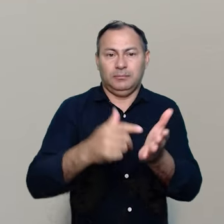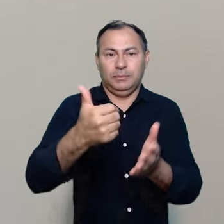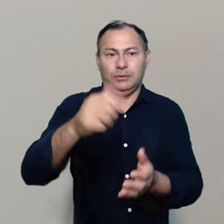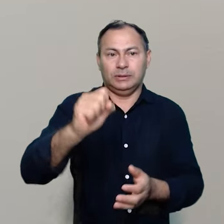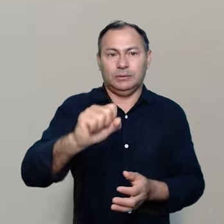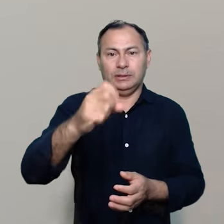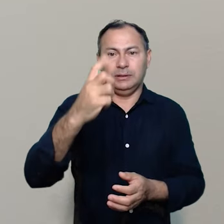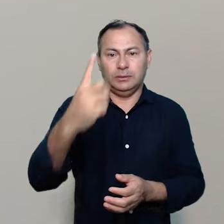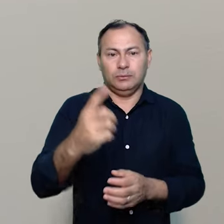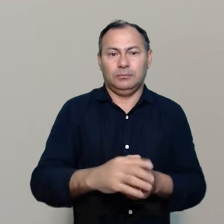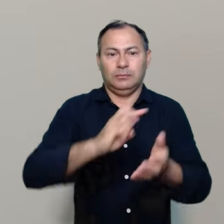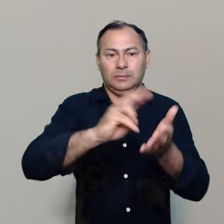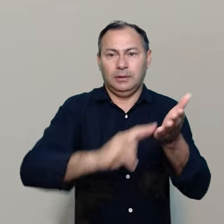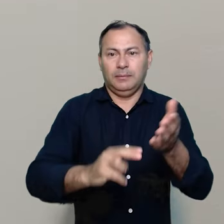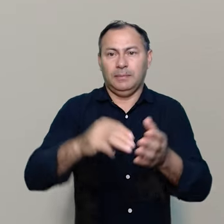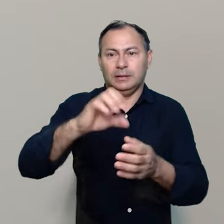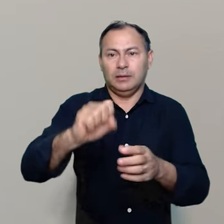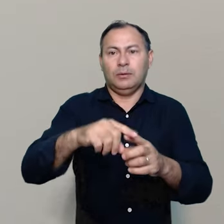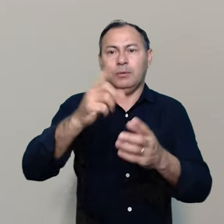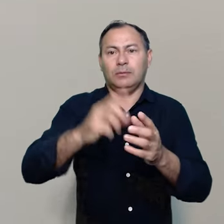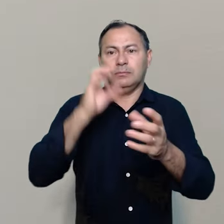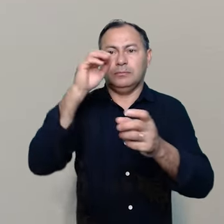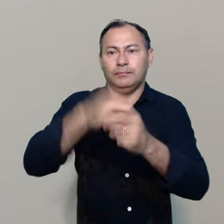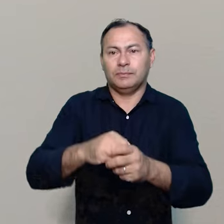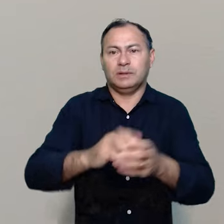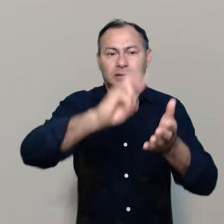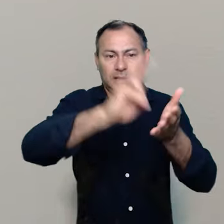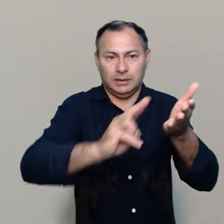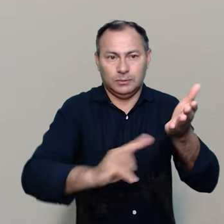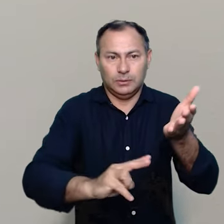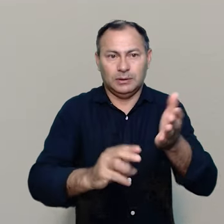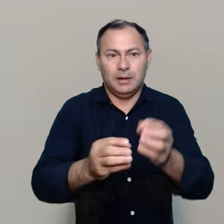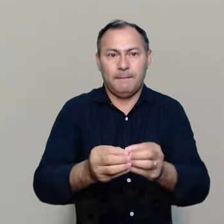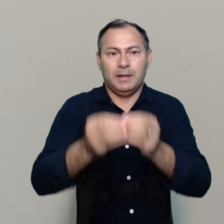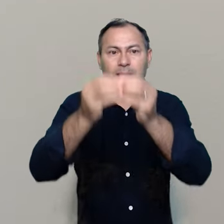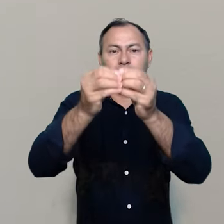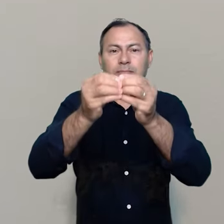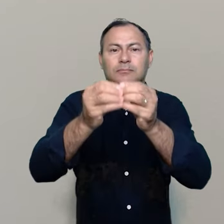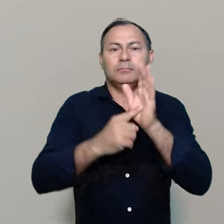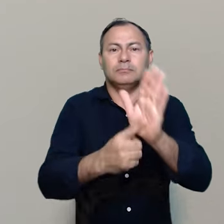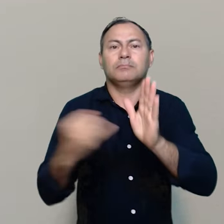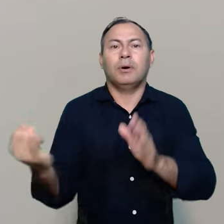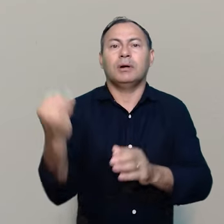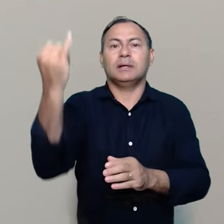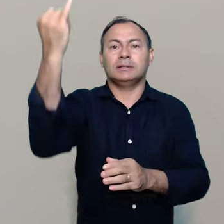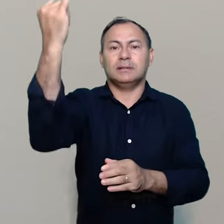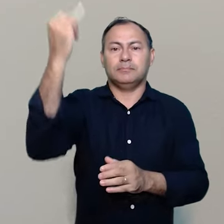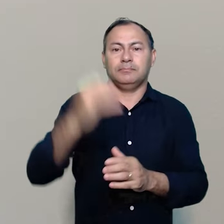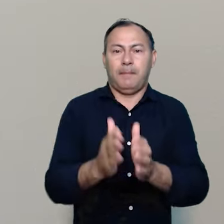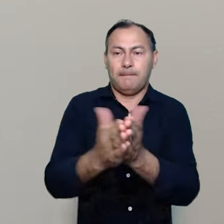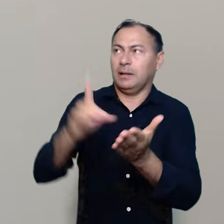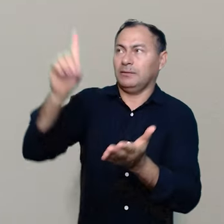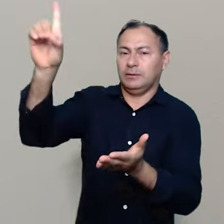Ordo Lecionum Misse, ou seja, o elenco das leituras da missa, destaca a importância